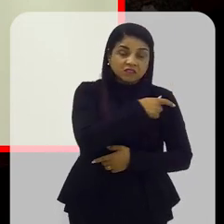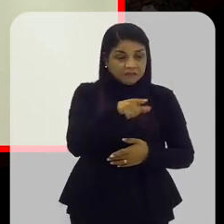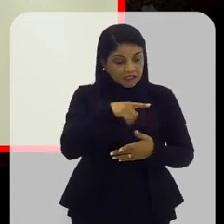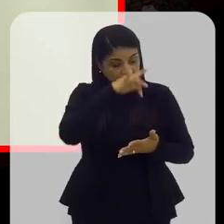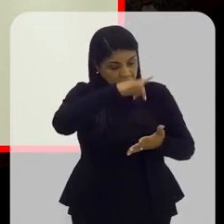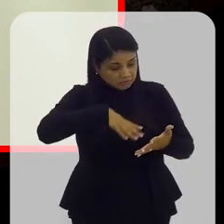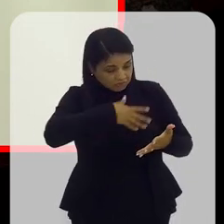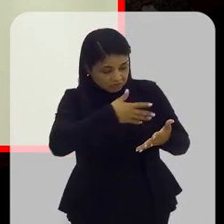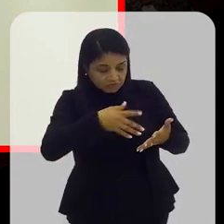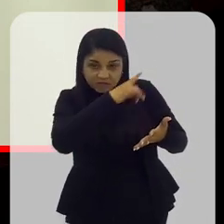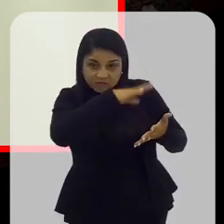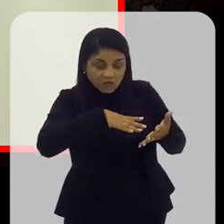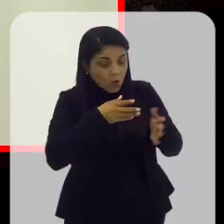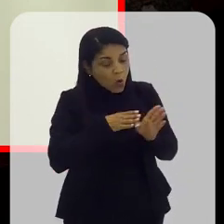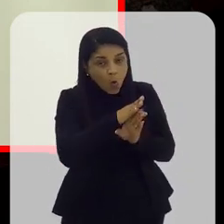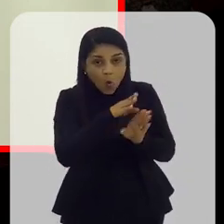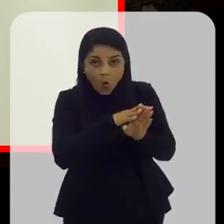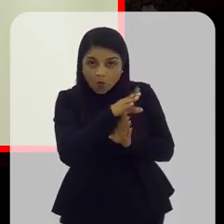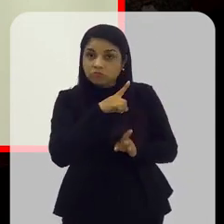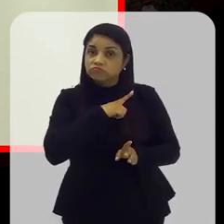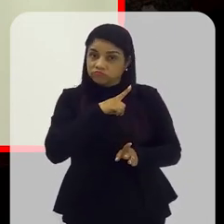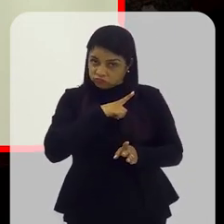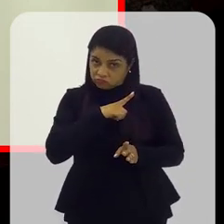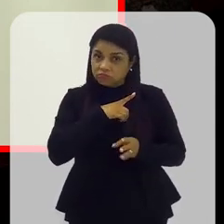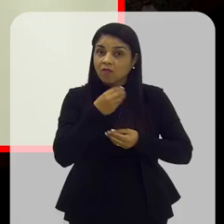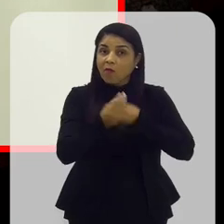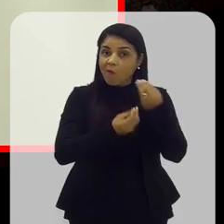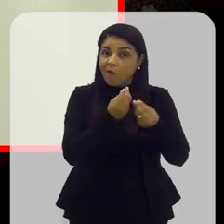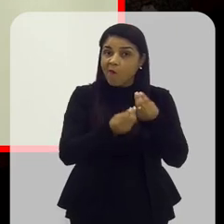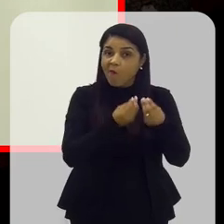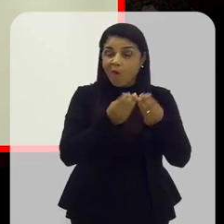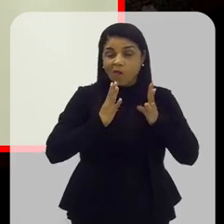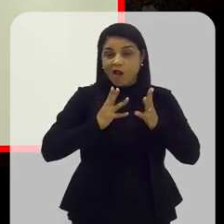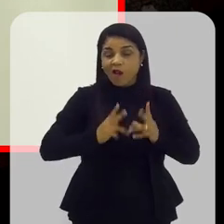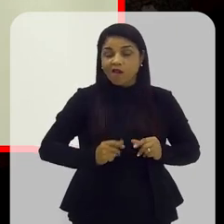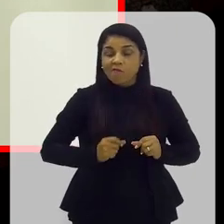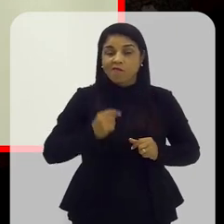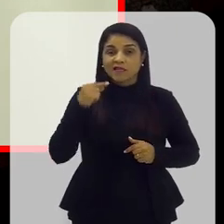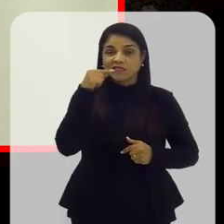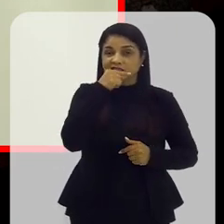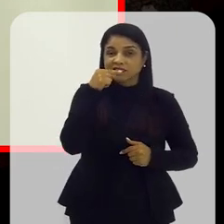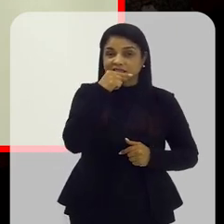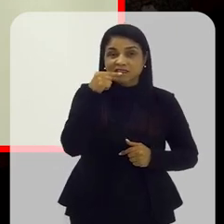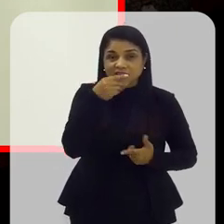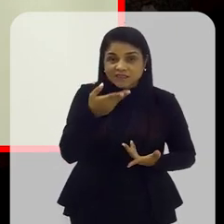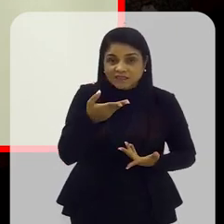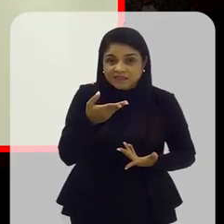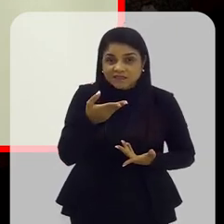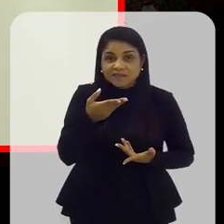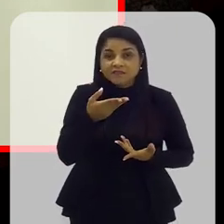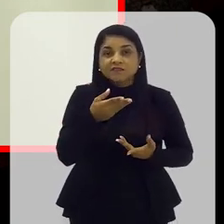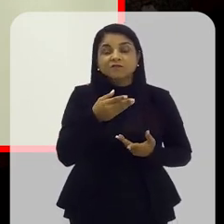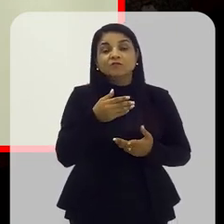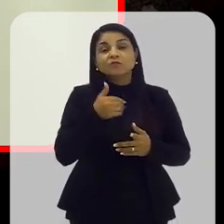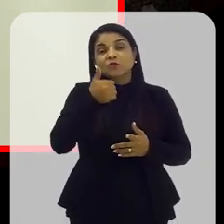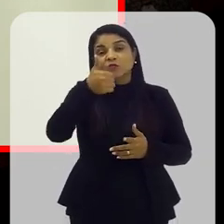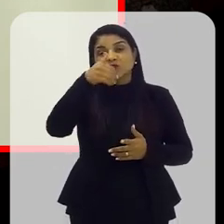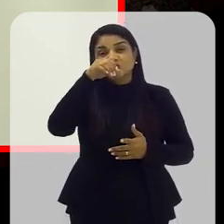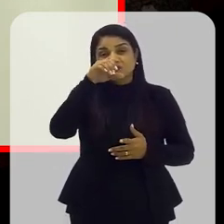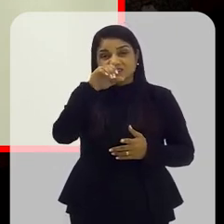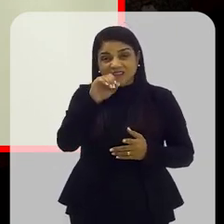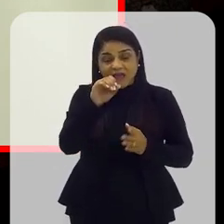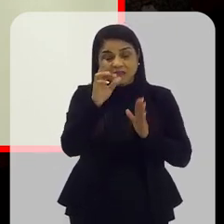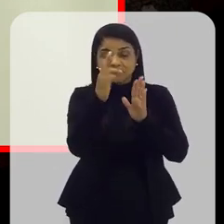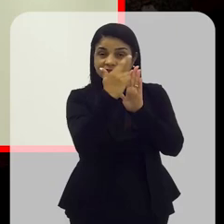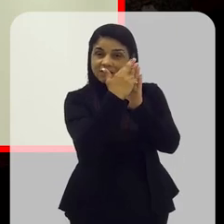lá na caderneta da criança já tem as orientações de como fazer essa higiene dentária e de quais são os dez